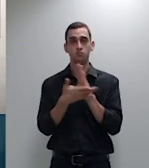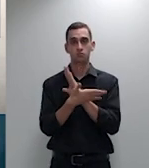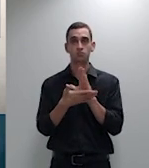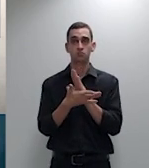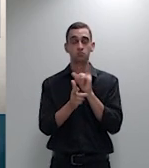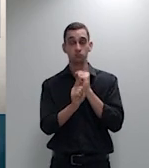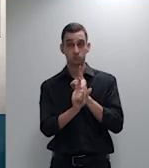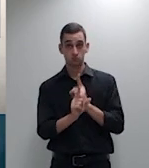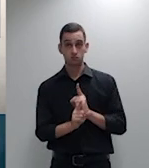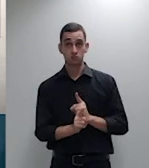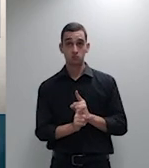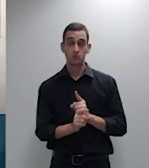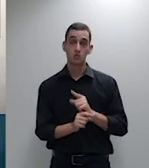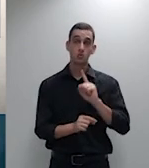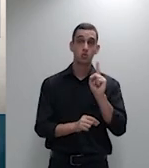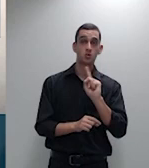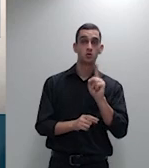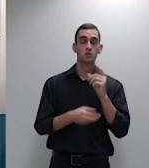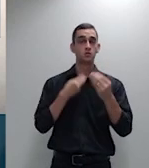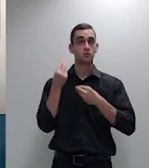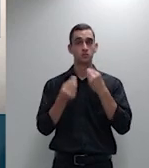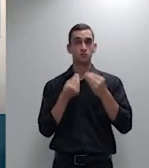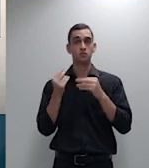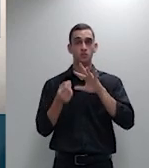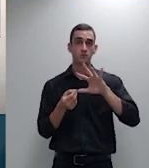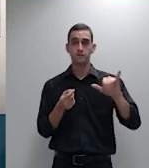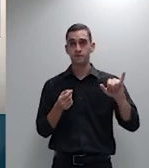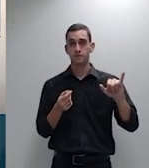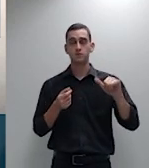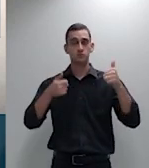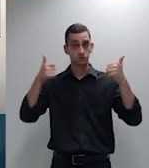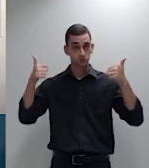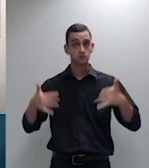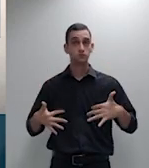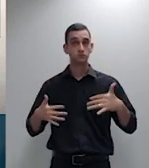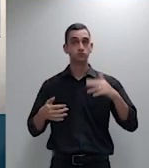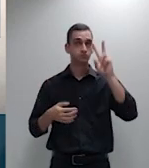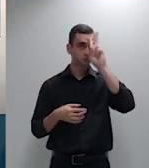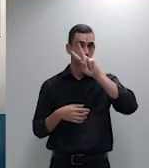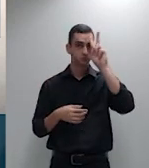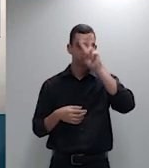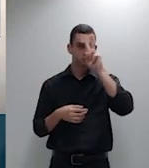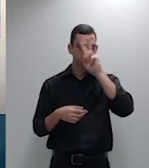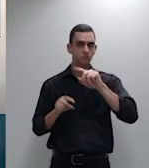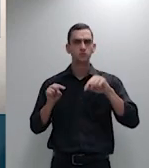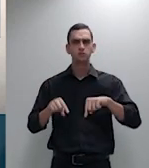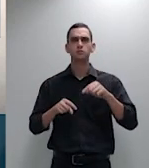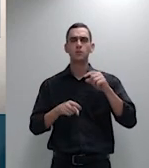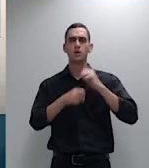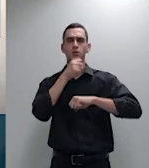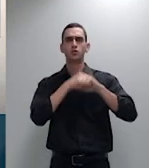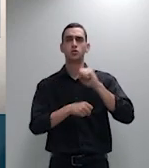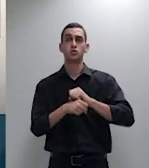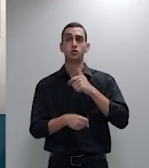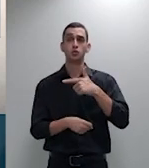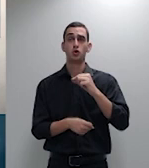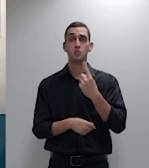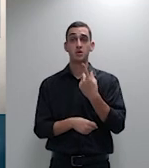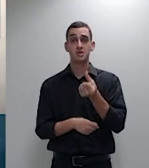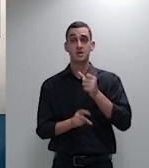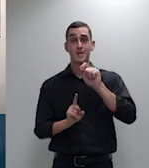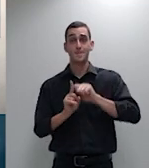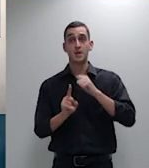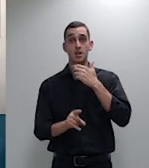o que recordar o que esta corte em dezembro de 2016 ao julgar o